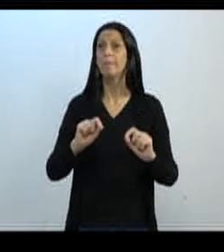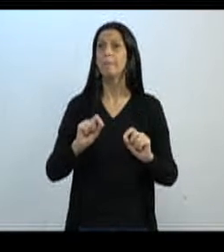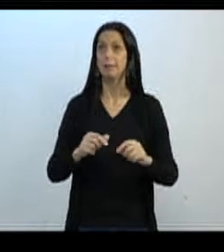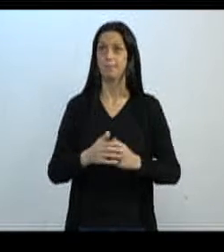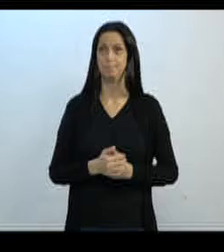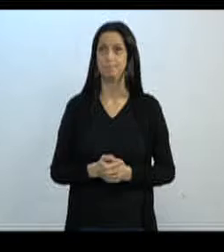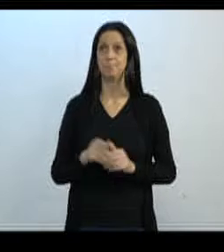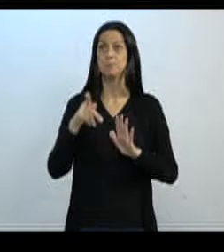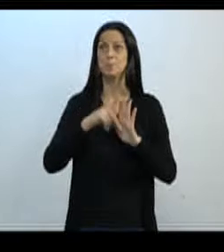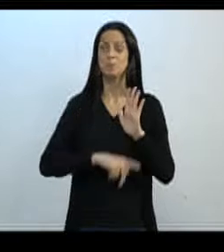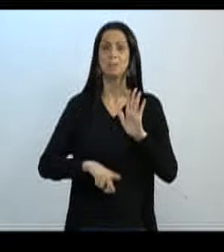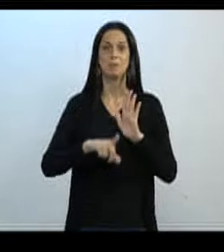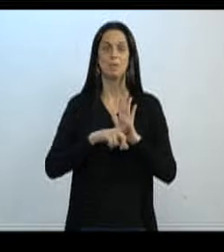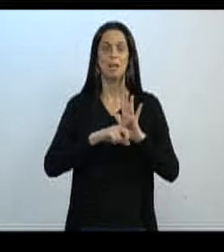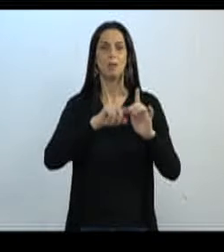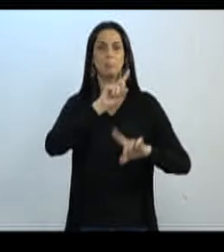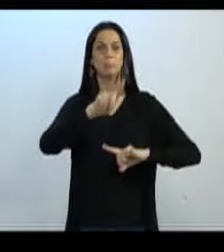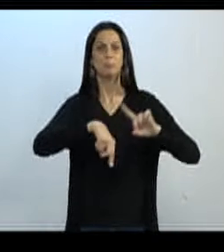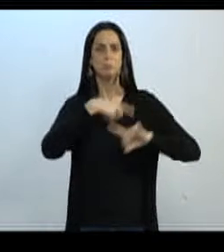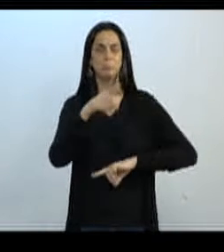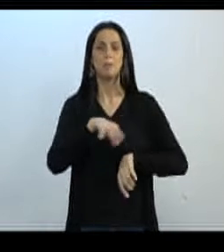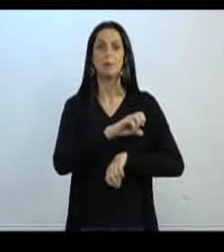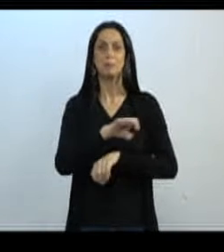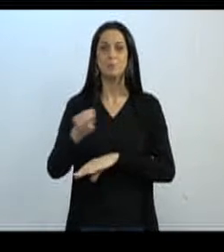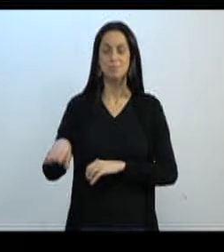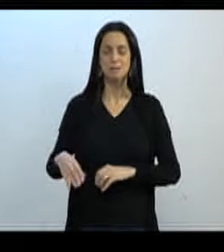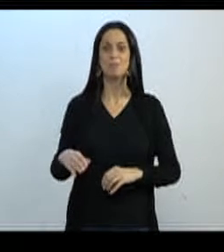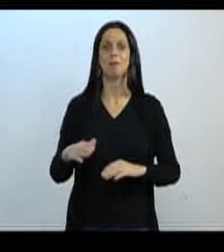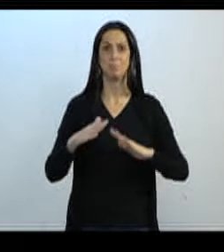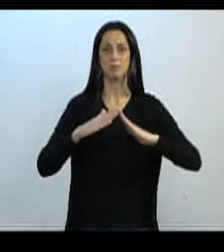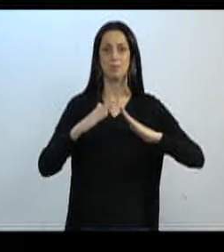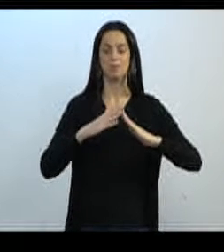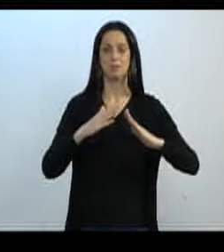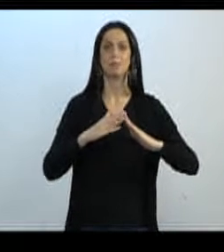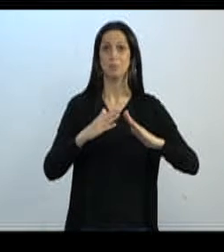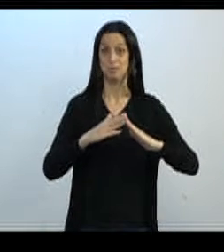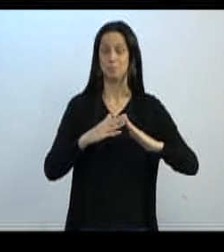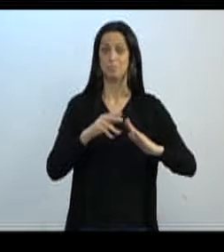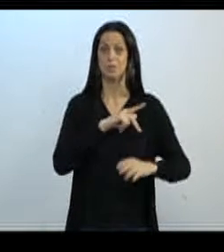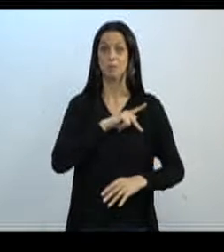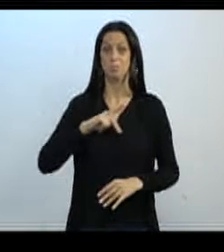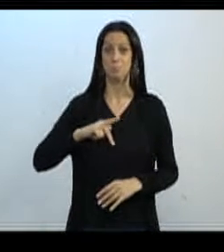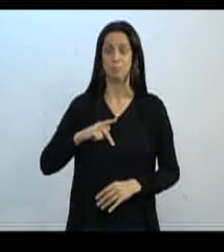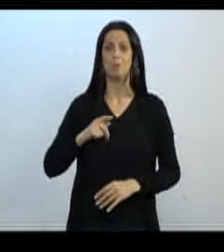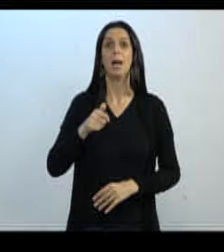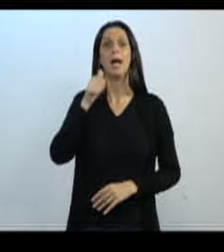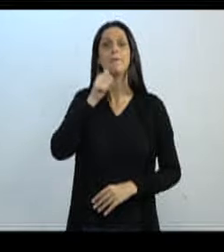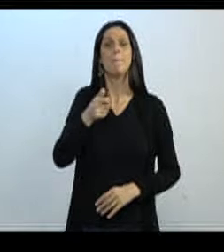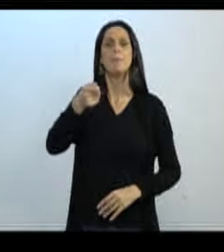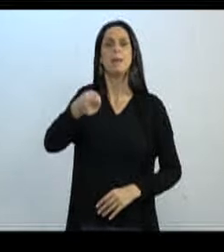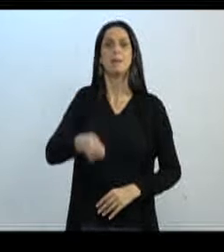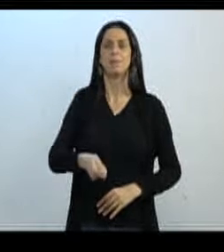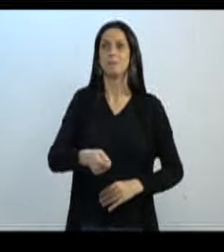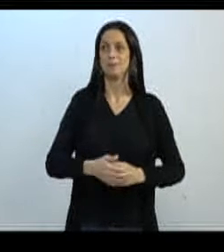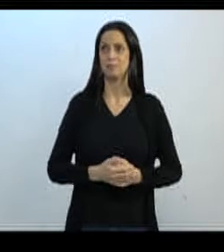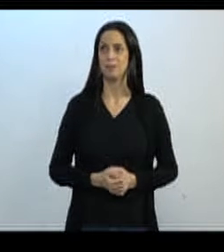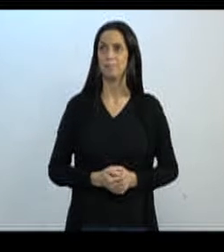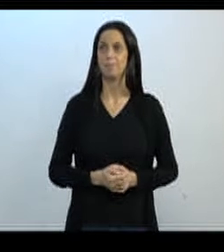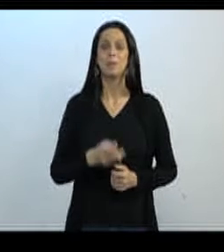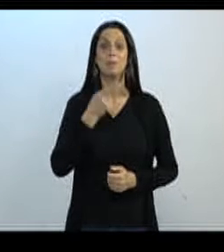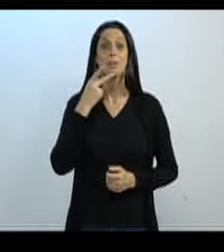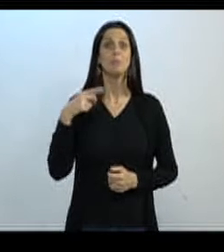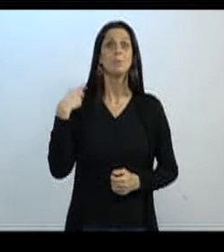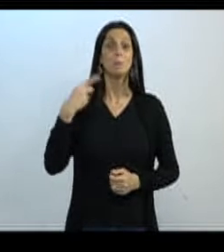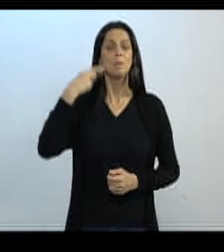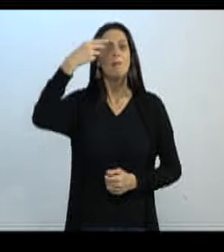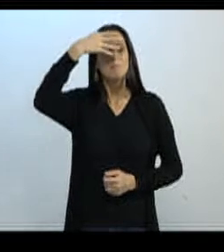um projeto de lei revolucionário para a educação básica de cunho feminista. E daí citou ali, inclusive, o deputado Ismael